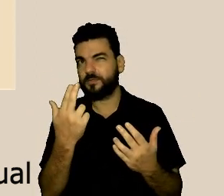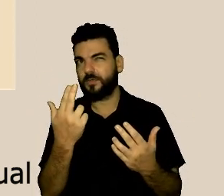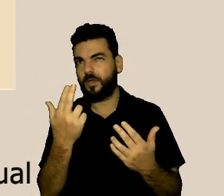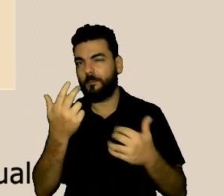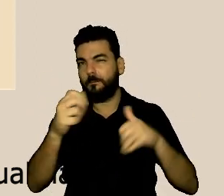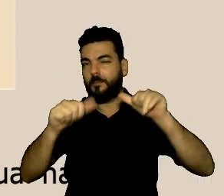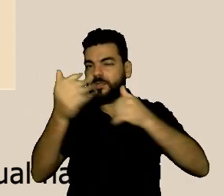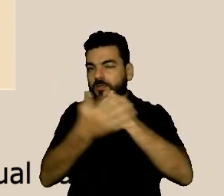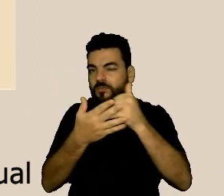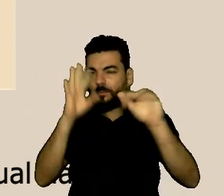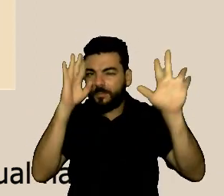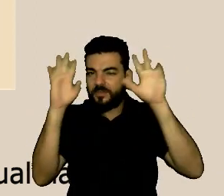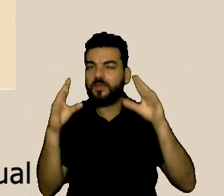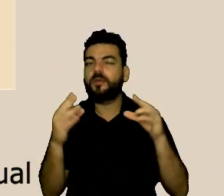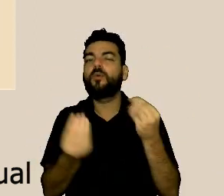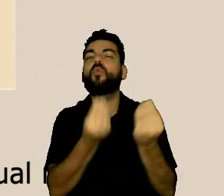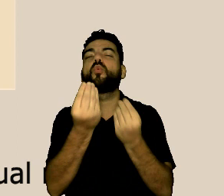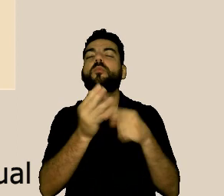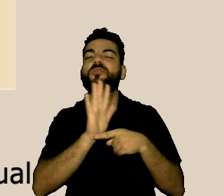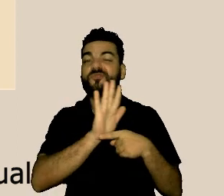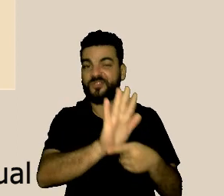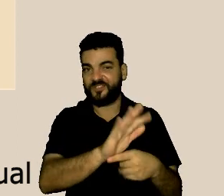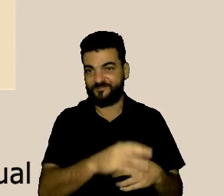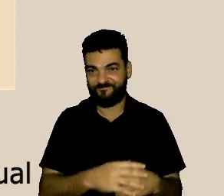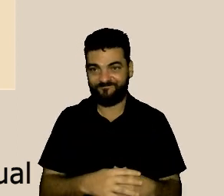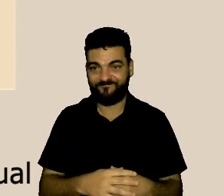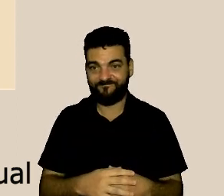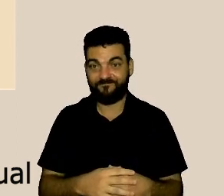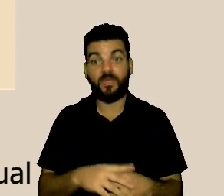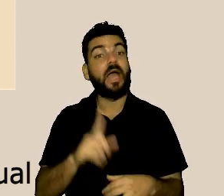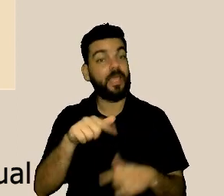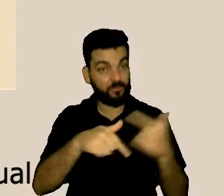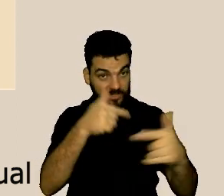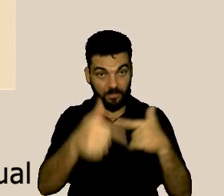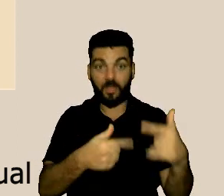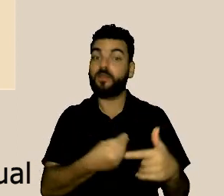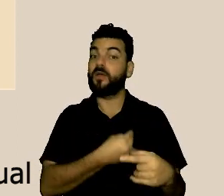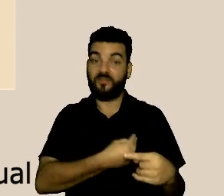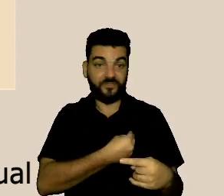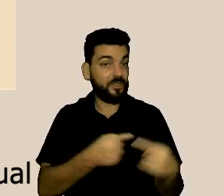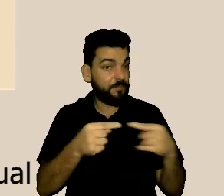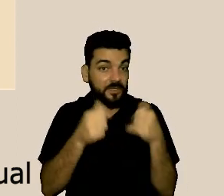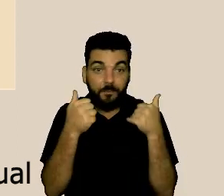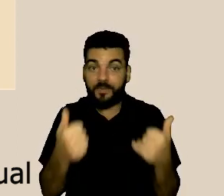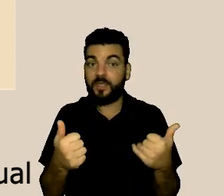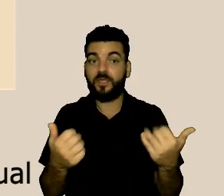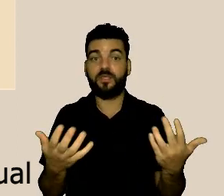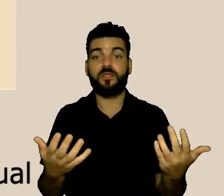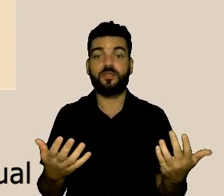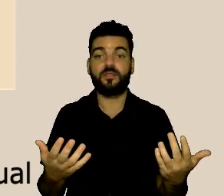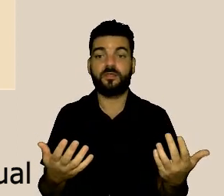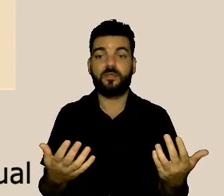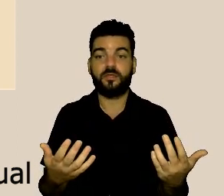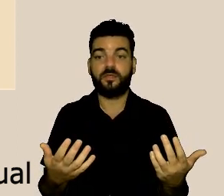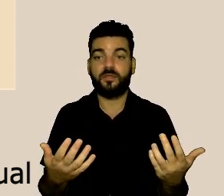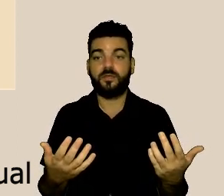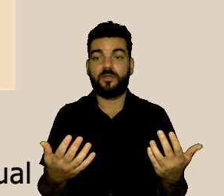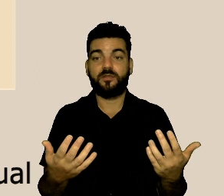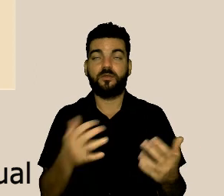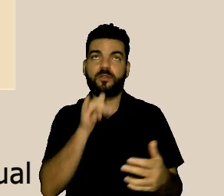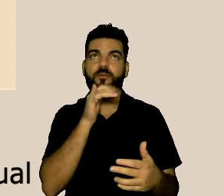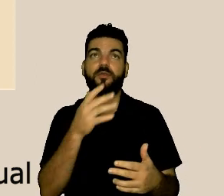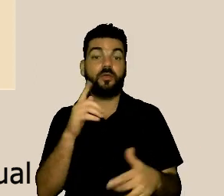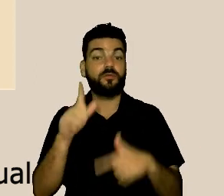trabalho o trabalho ele tem uma importância enorme na vida de todos nós é o trabalho que